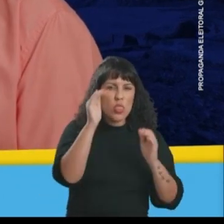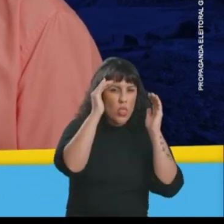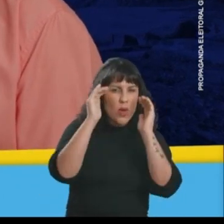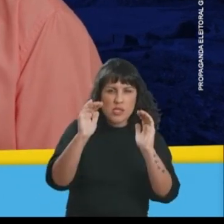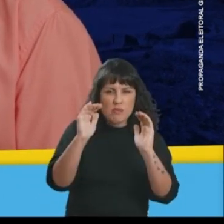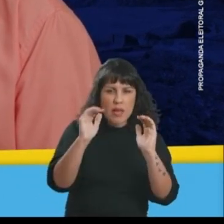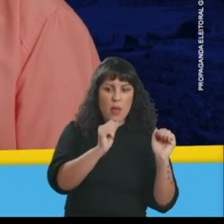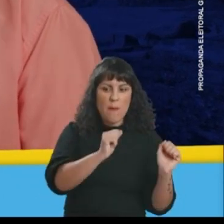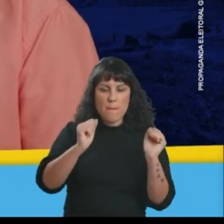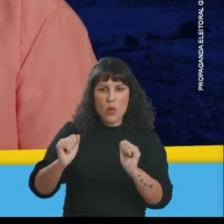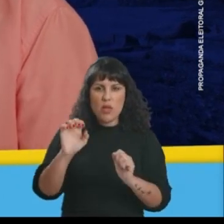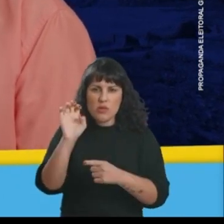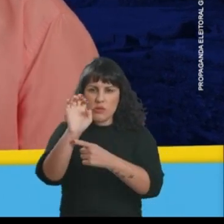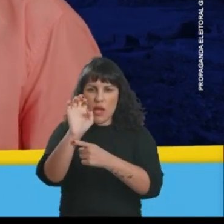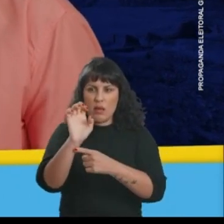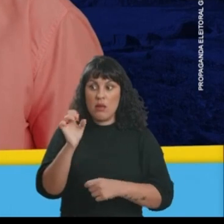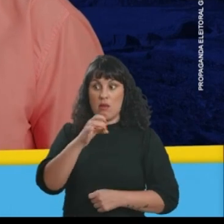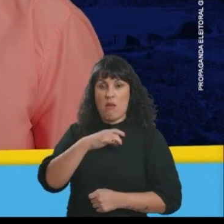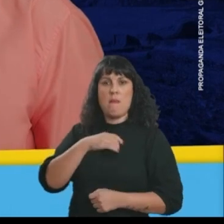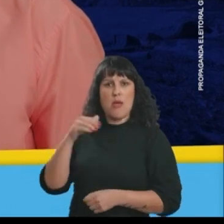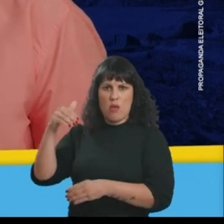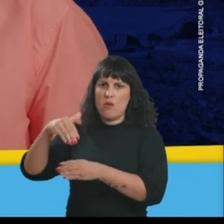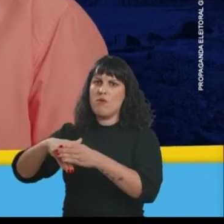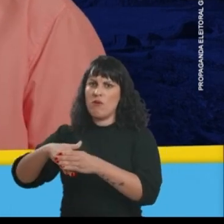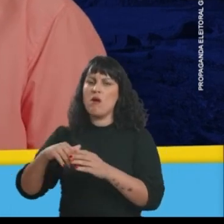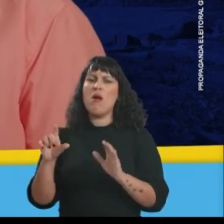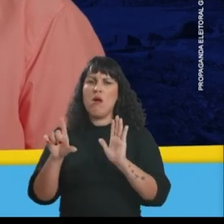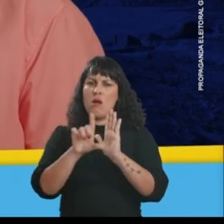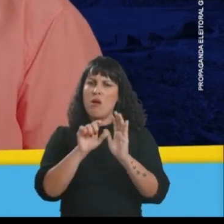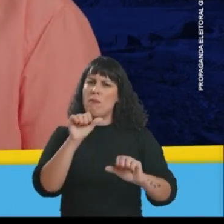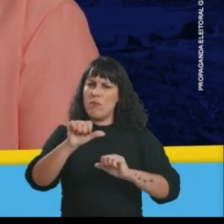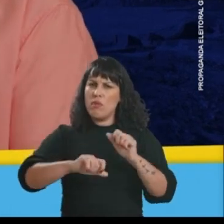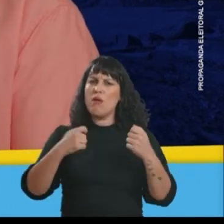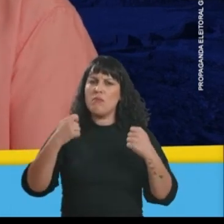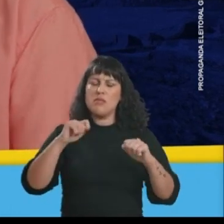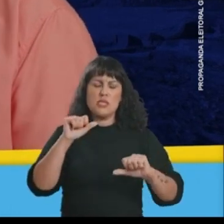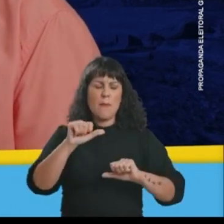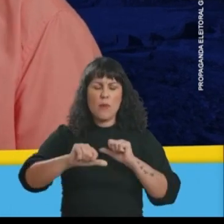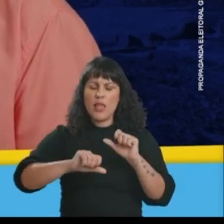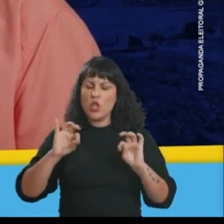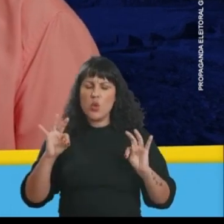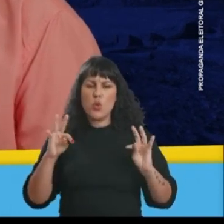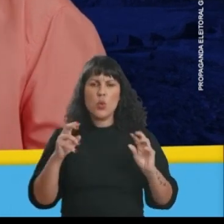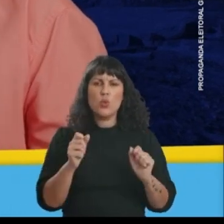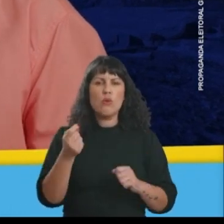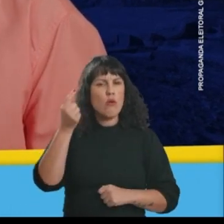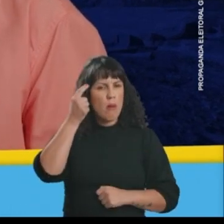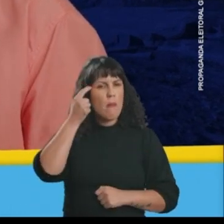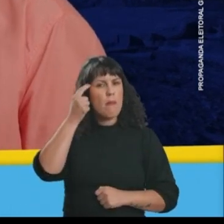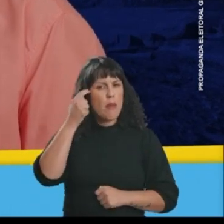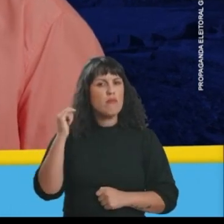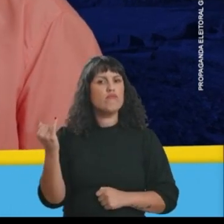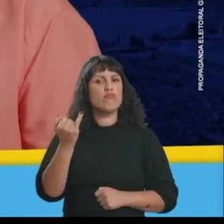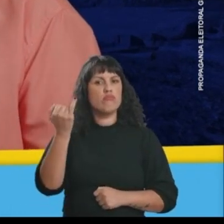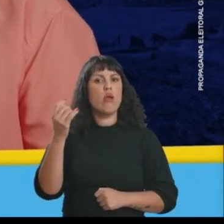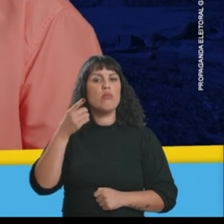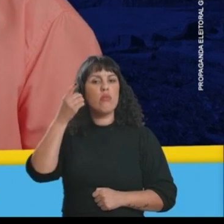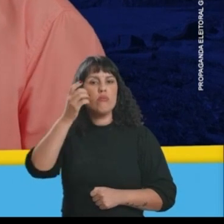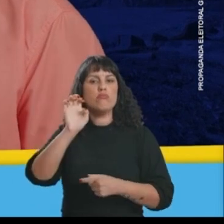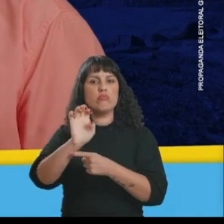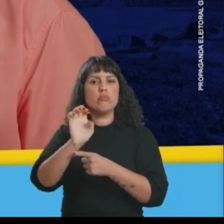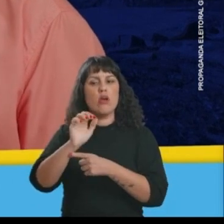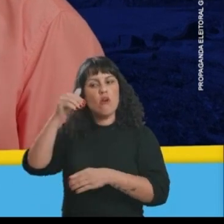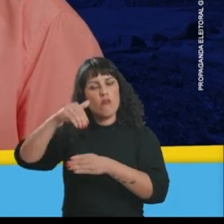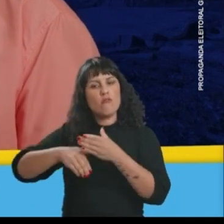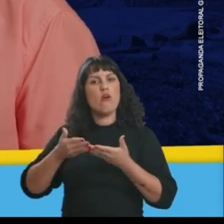respeitam o erário. Para mudarmos as leis, precisamos mudar quem as faz. Pense nisso. Para